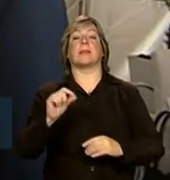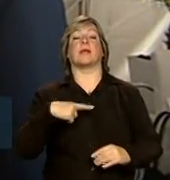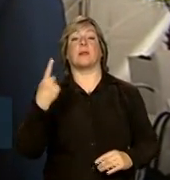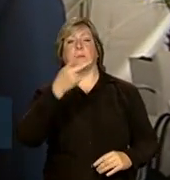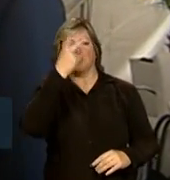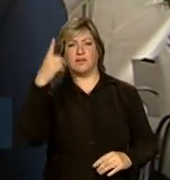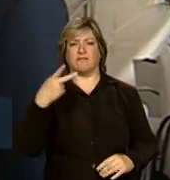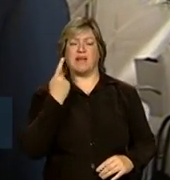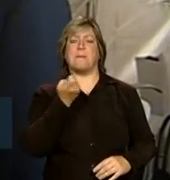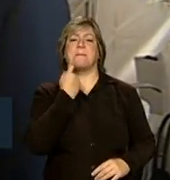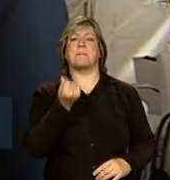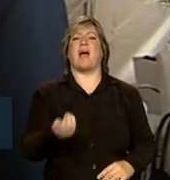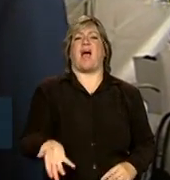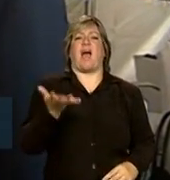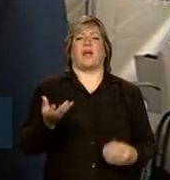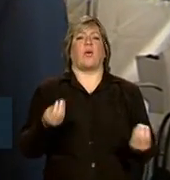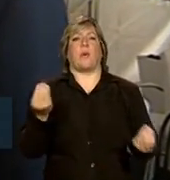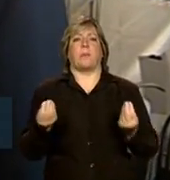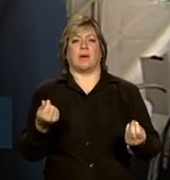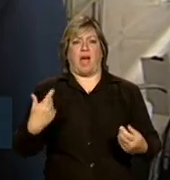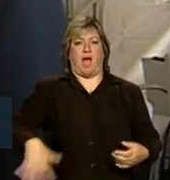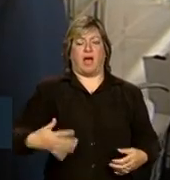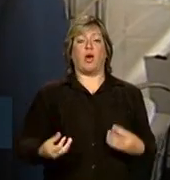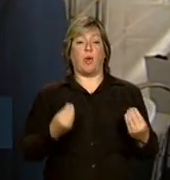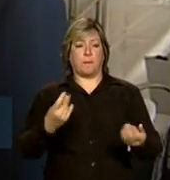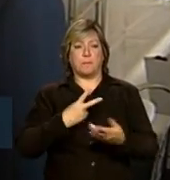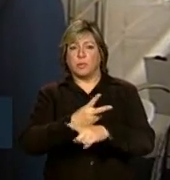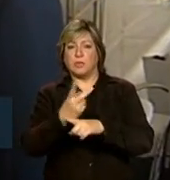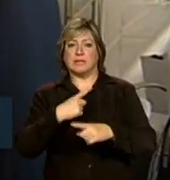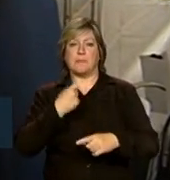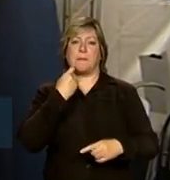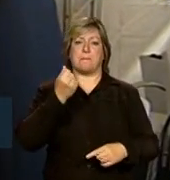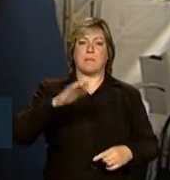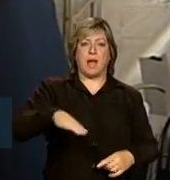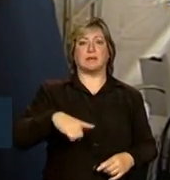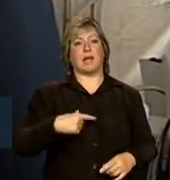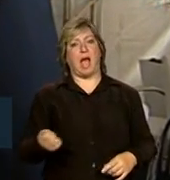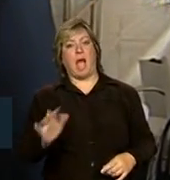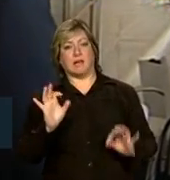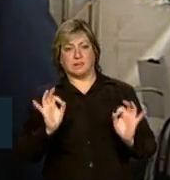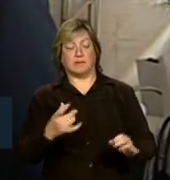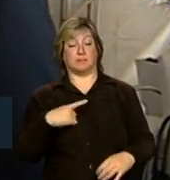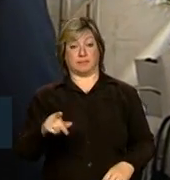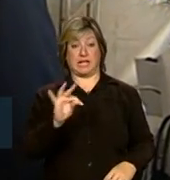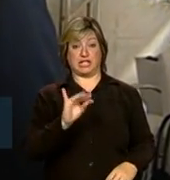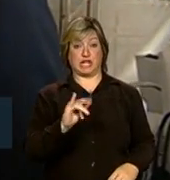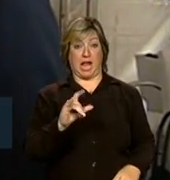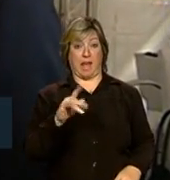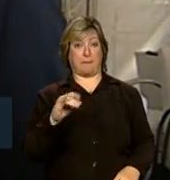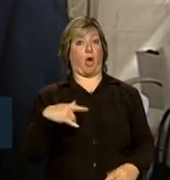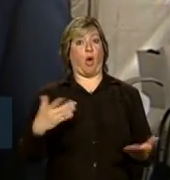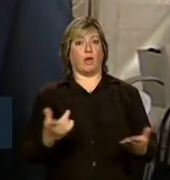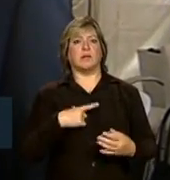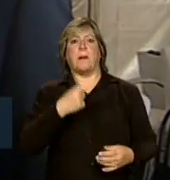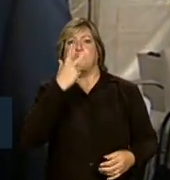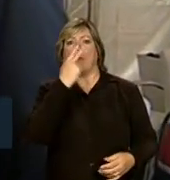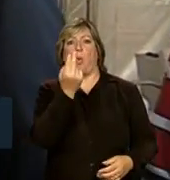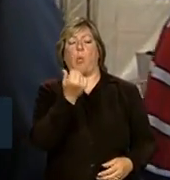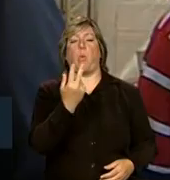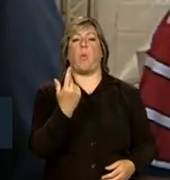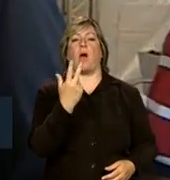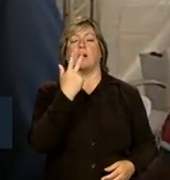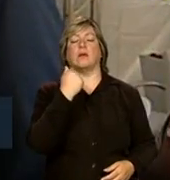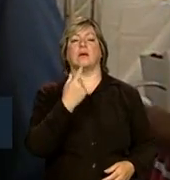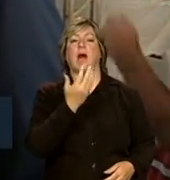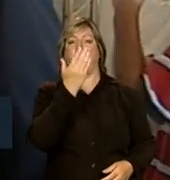pescado é mais caro. Procurando, tem uma variedade de peixe, peixes mais baratos e mais caros. Chilápia hoje está quase com o preço do frango. R$